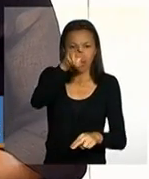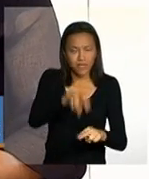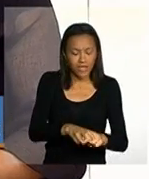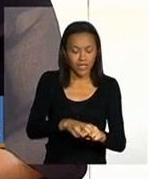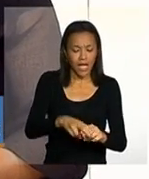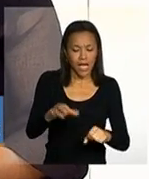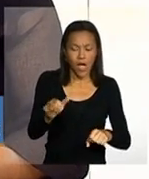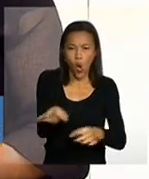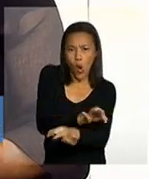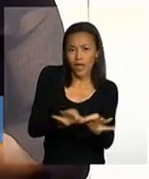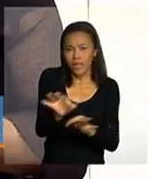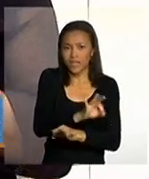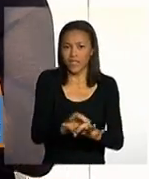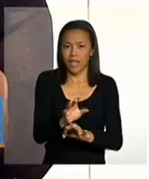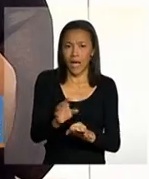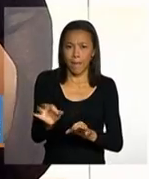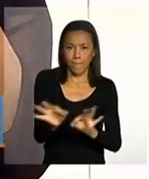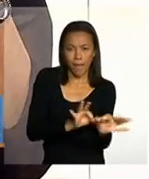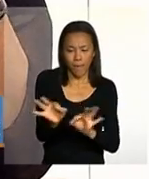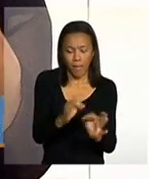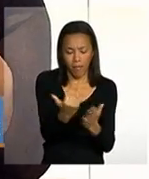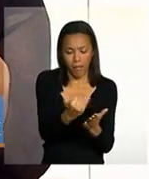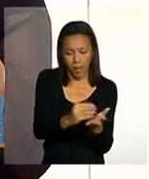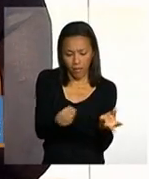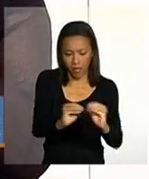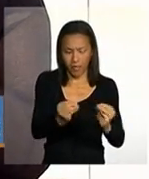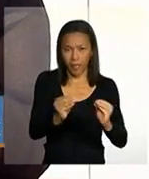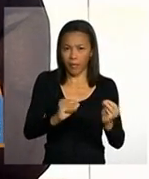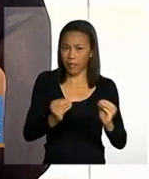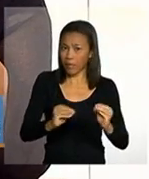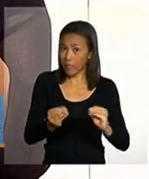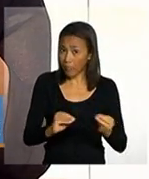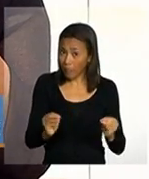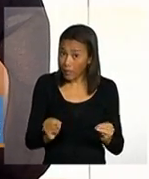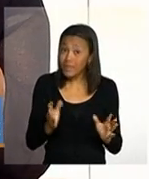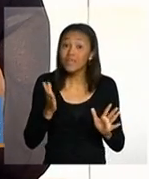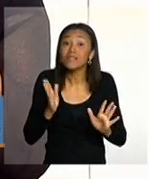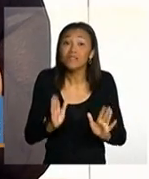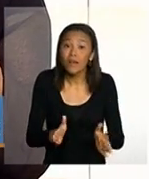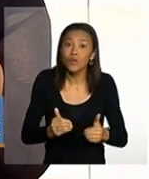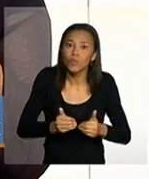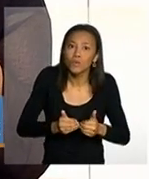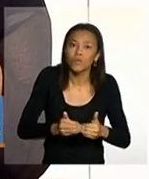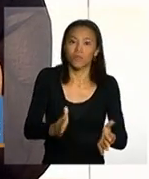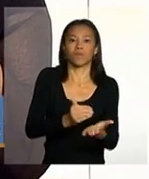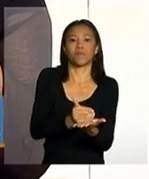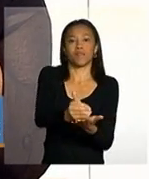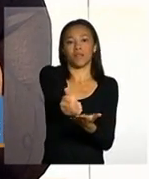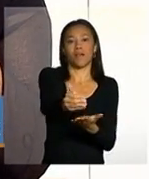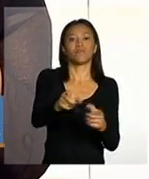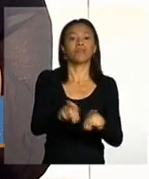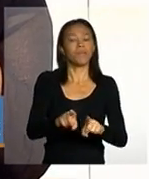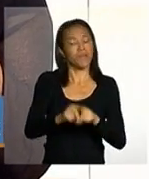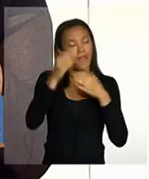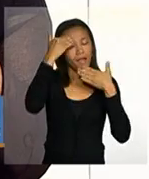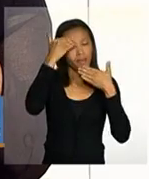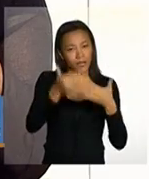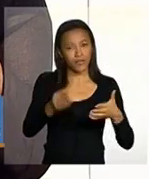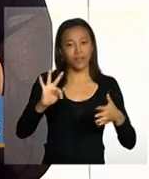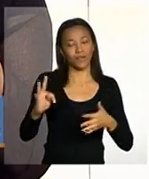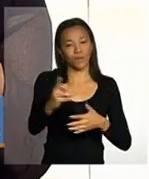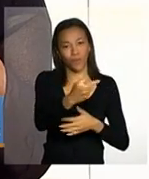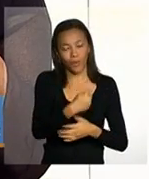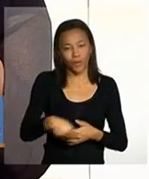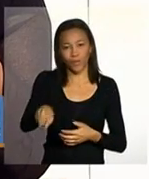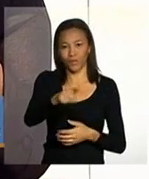estratégias a buscar começar já a implementar essa ação agradecer muito a todos que nos